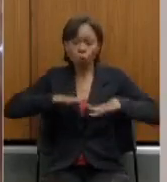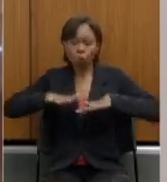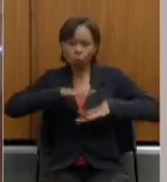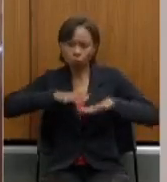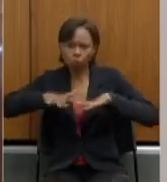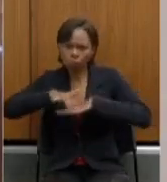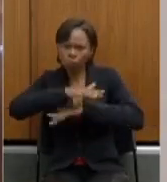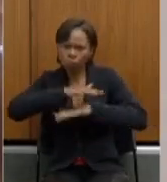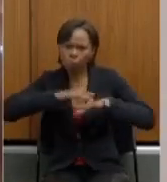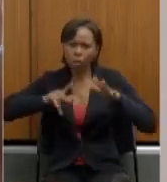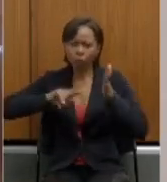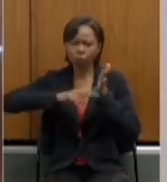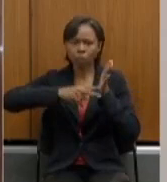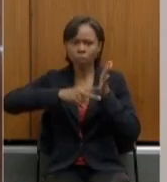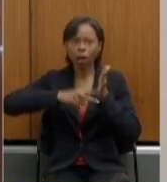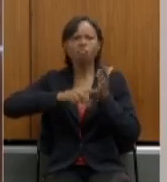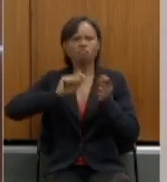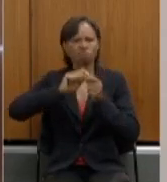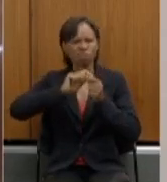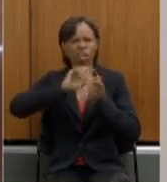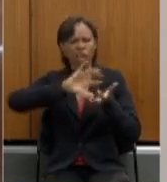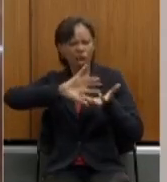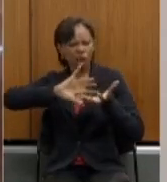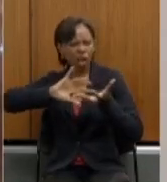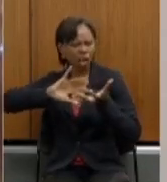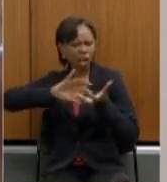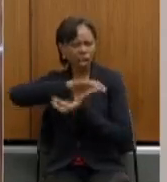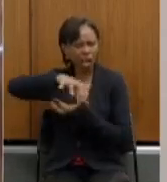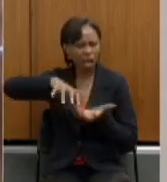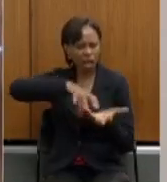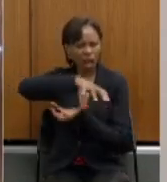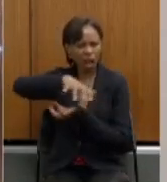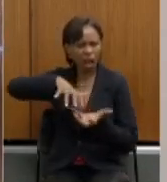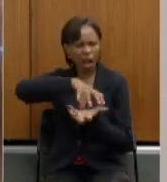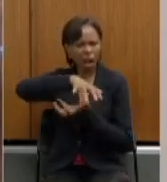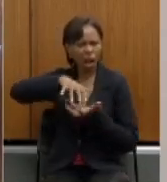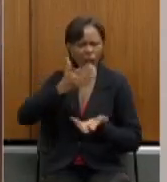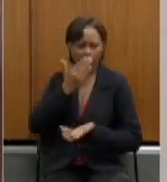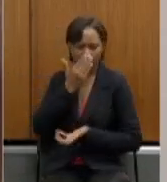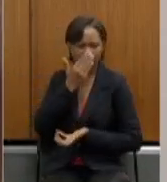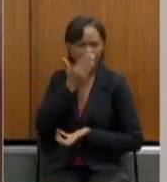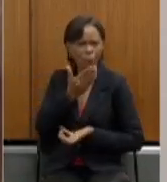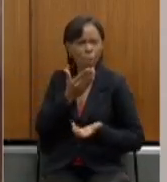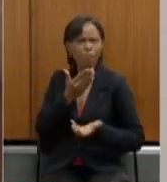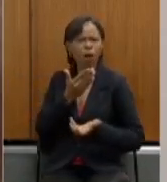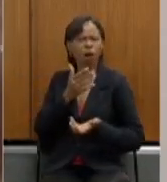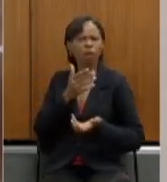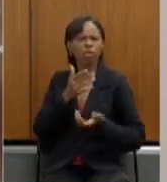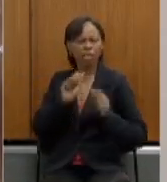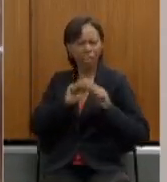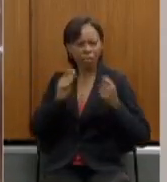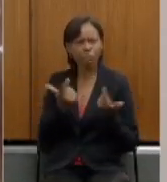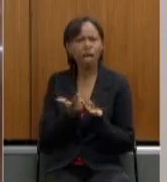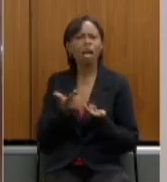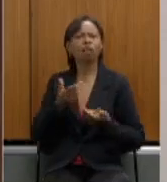greve na porta da Assembleia foi para a rádio